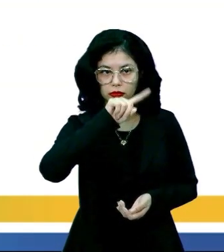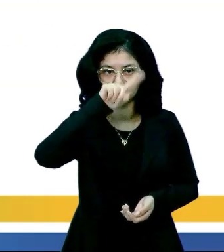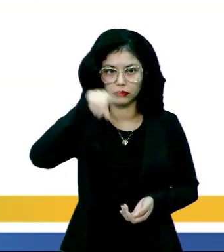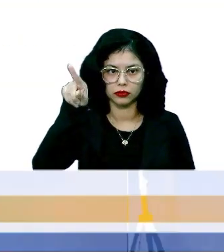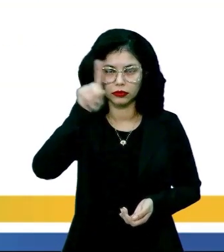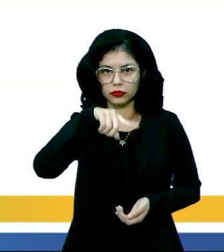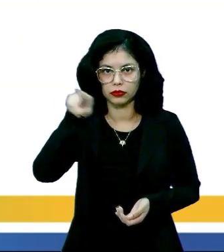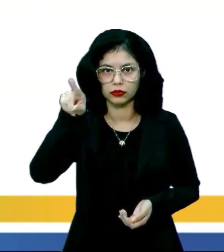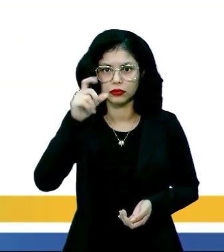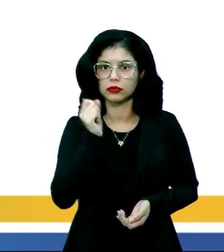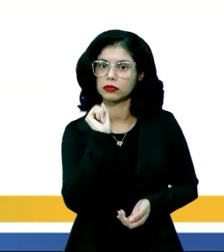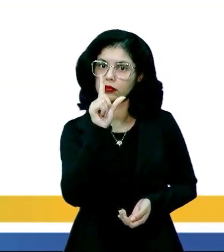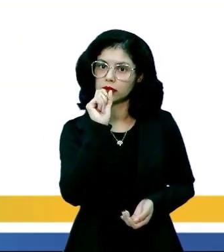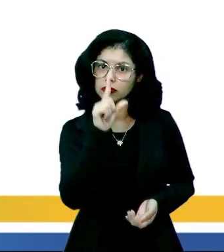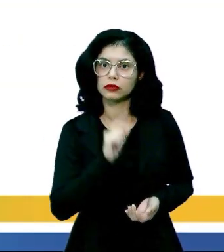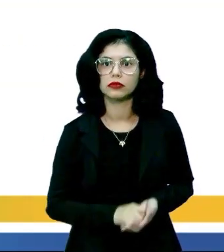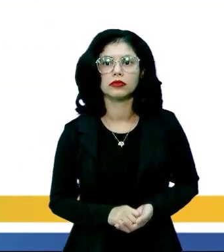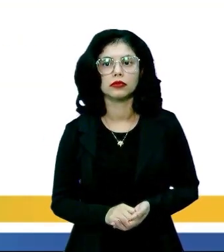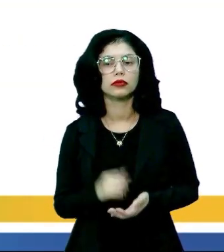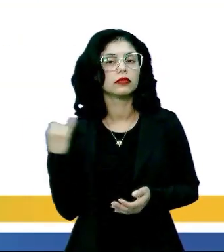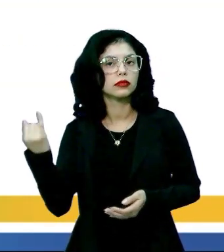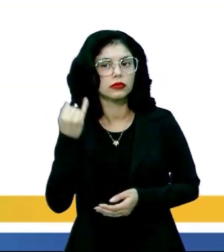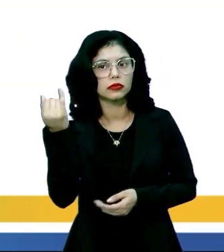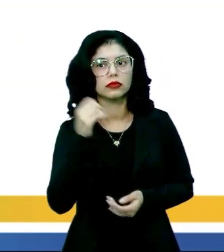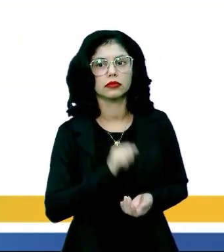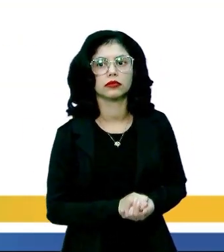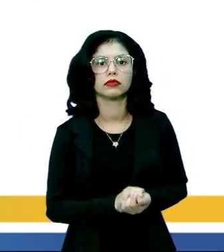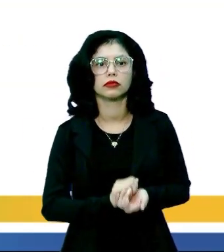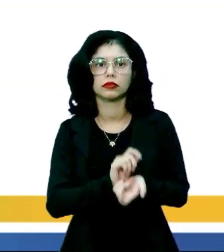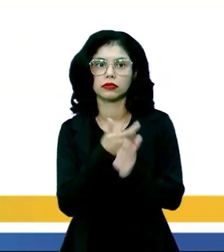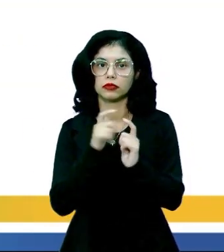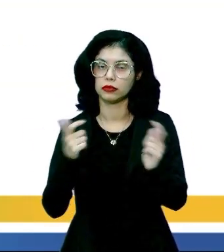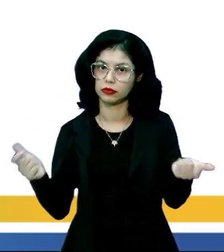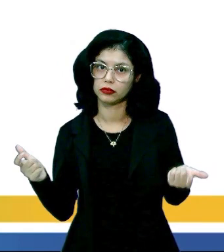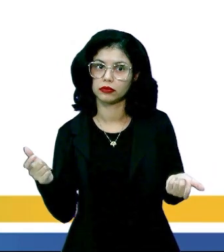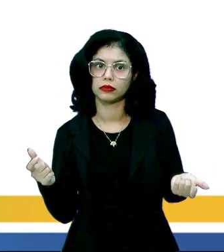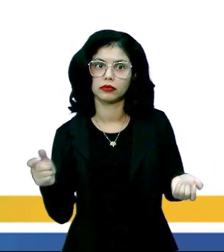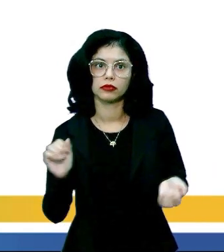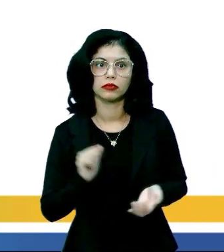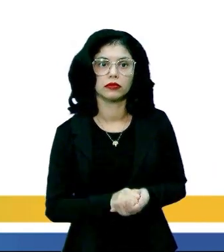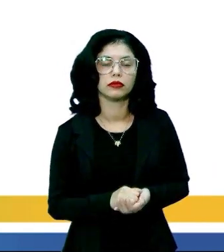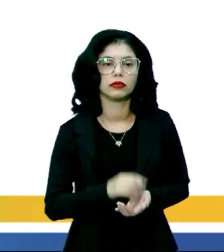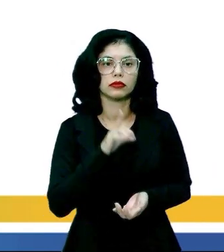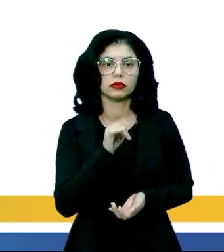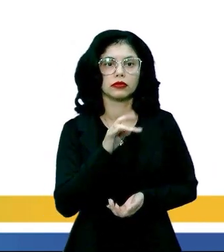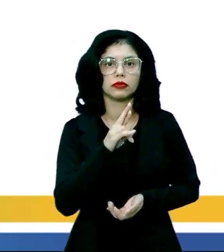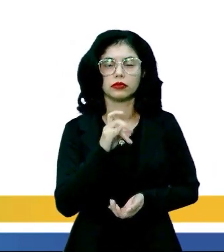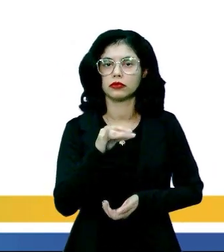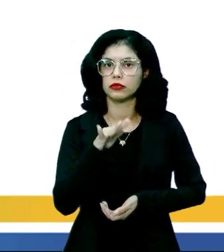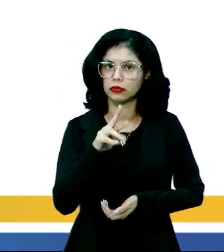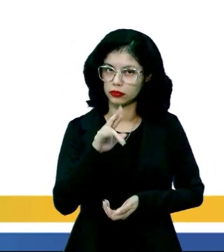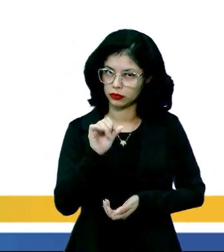duas setas azuis. Foi o suficiente para causar uma onda de